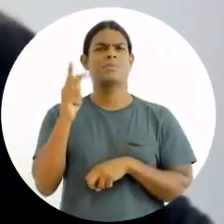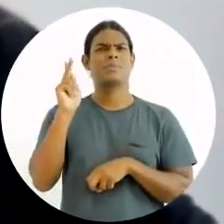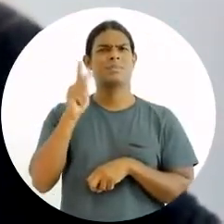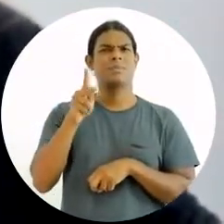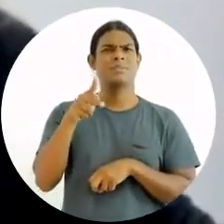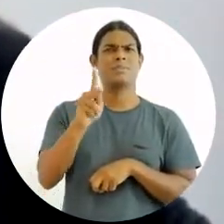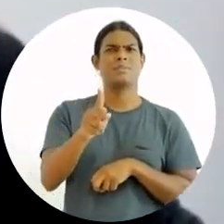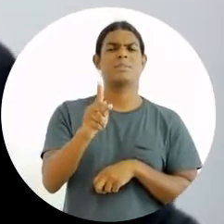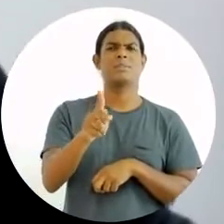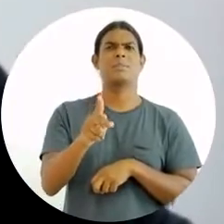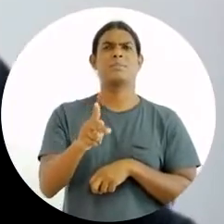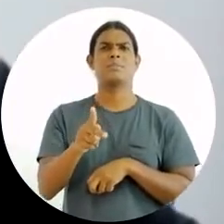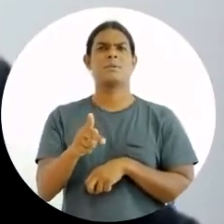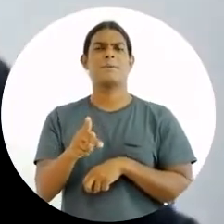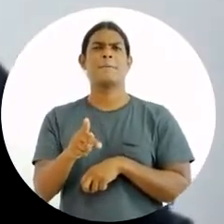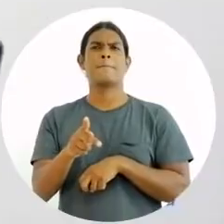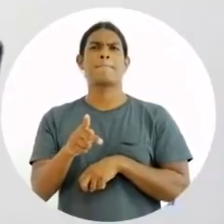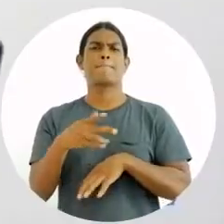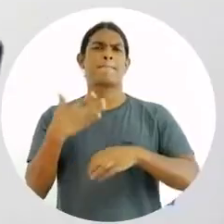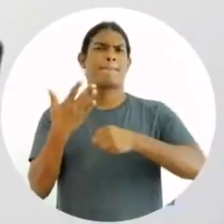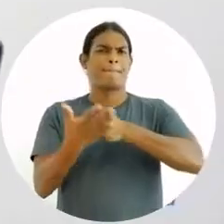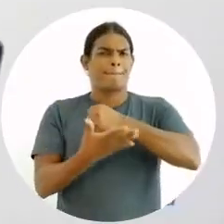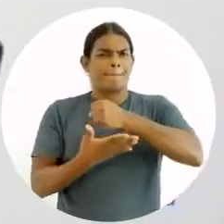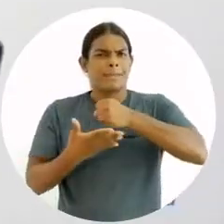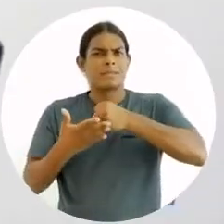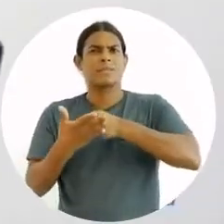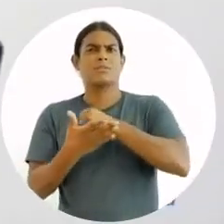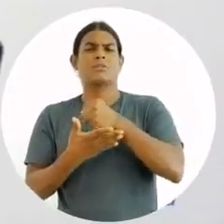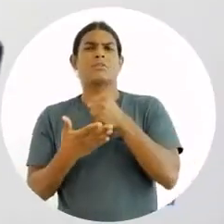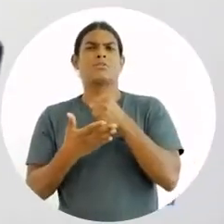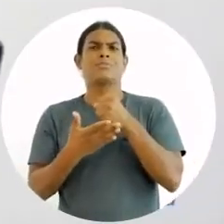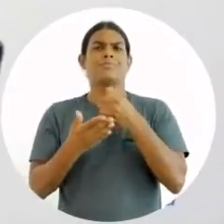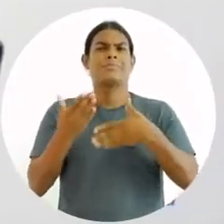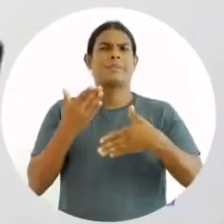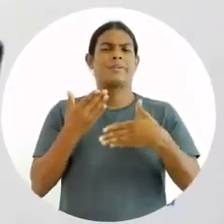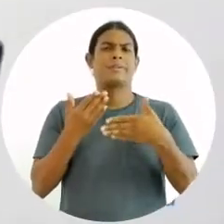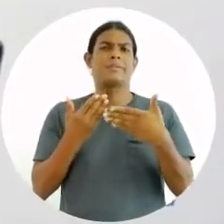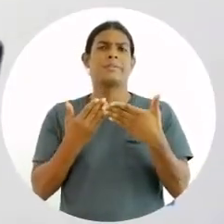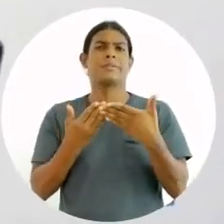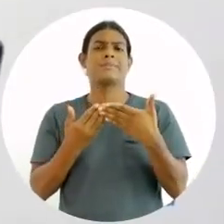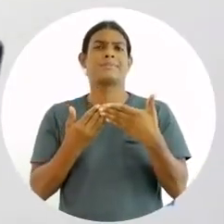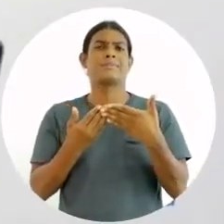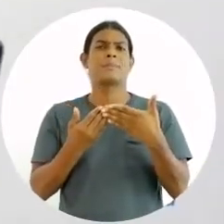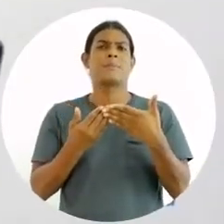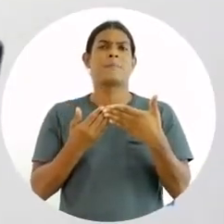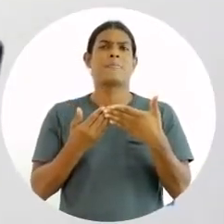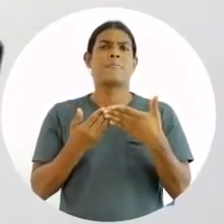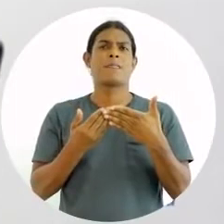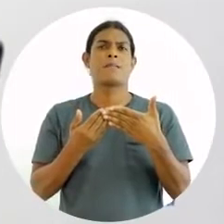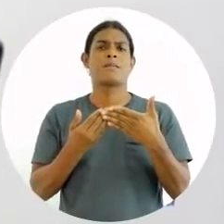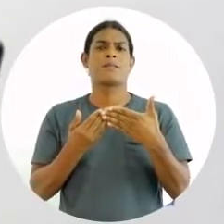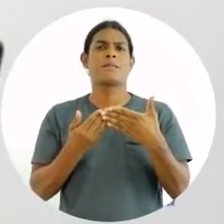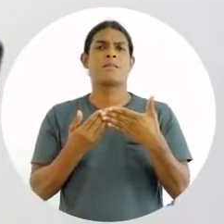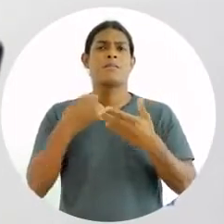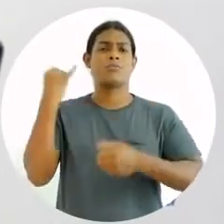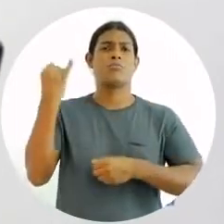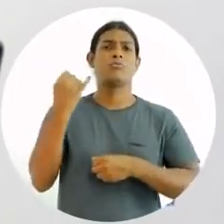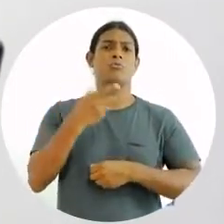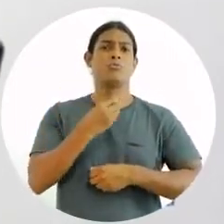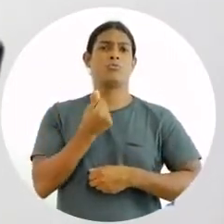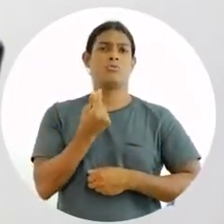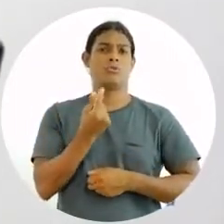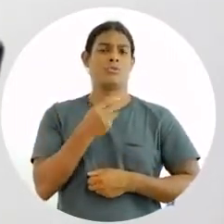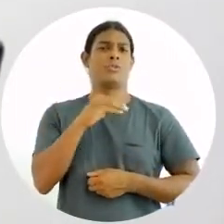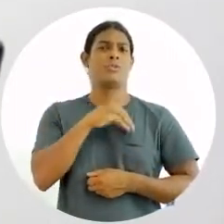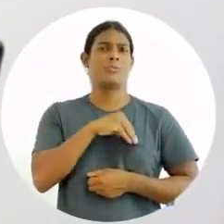sobrepõe em relação às recompensas? Ou seja, a melhor recompensa para o colaborador é dinheiro?